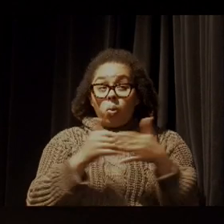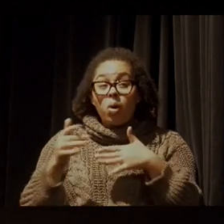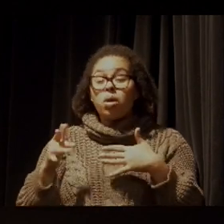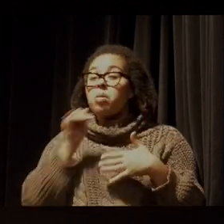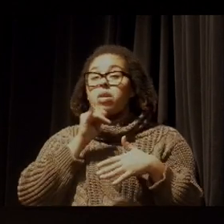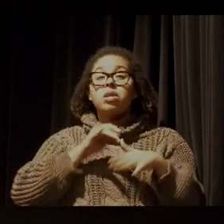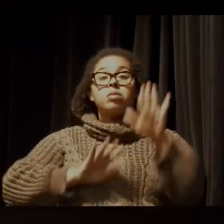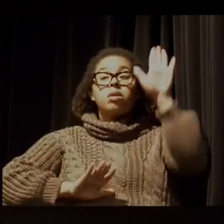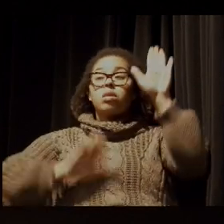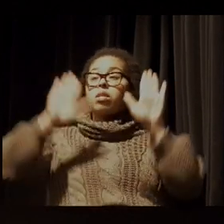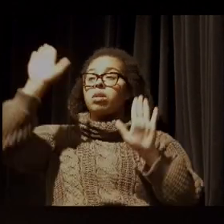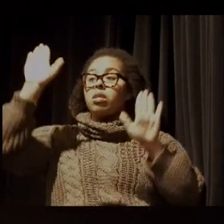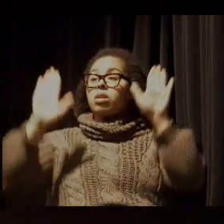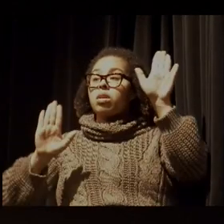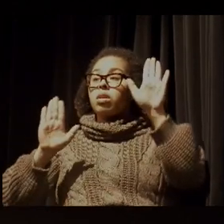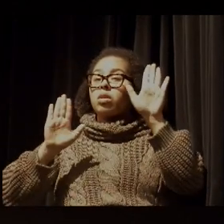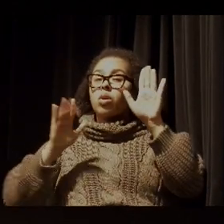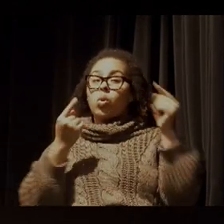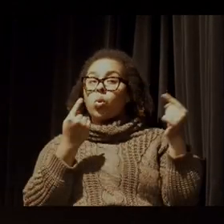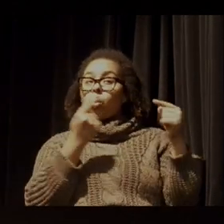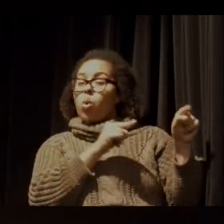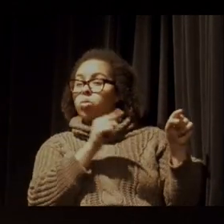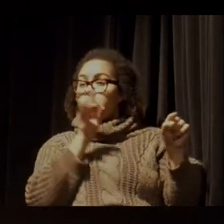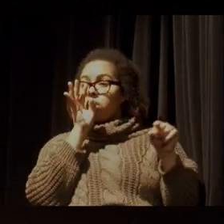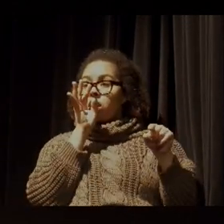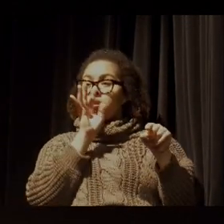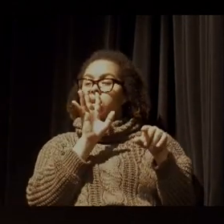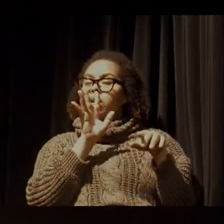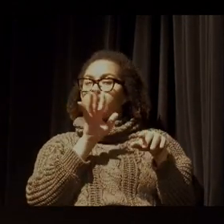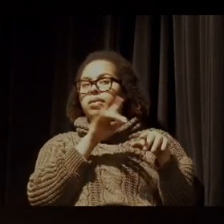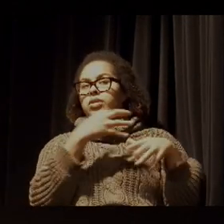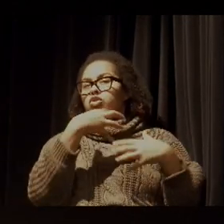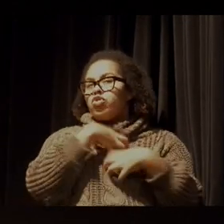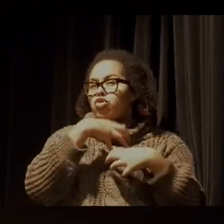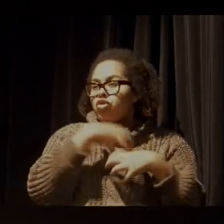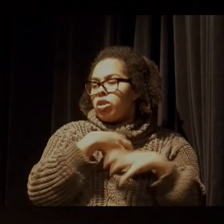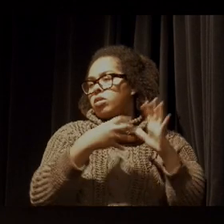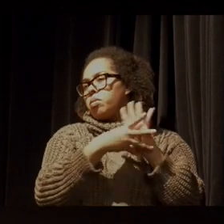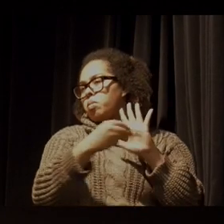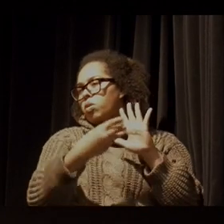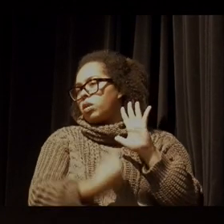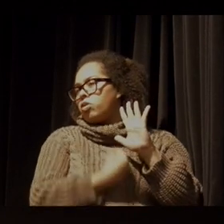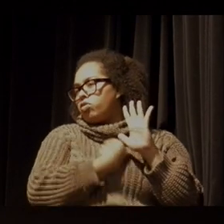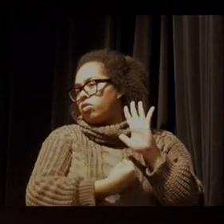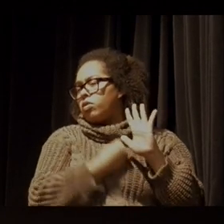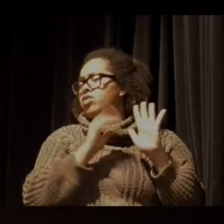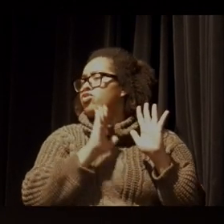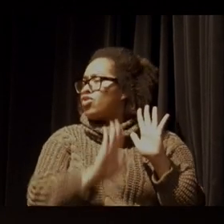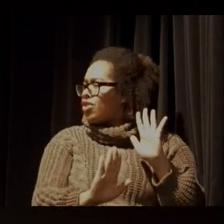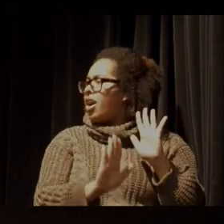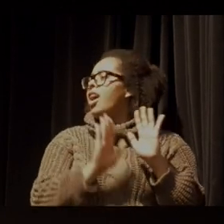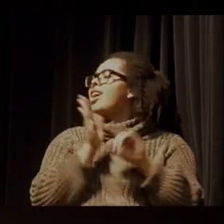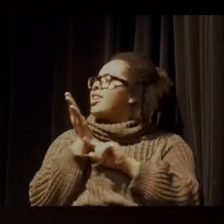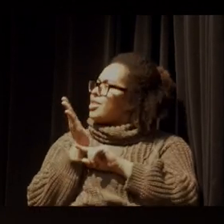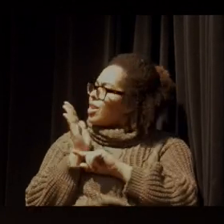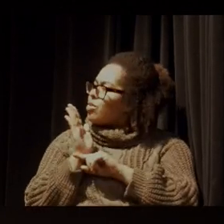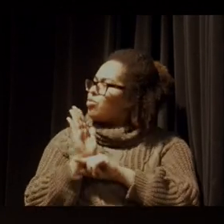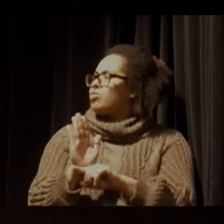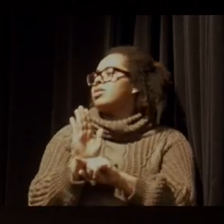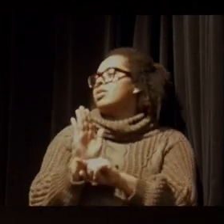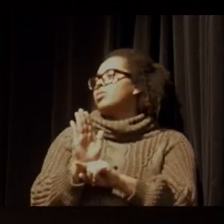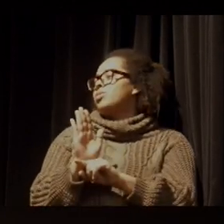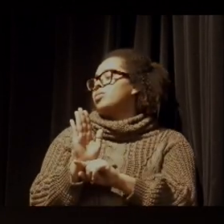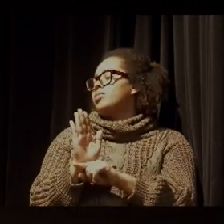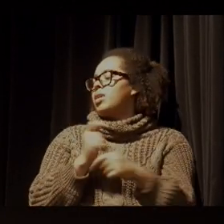dispõe a essa resistência, que se dispõe pelo menos a essa reflexão, já está ajudando a segurar um pouquinho,